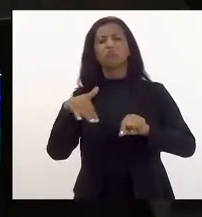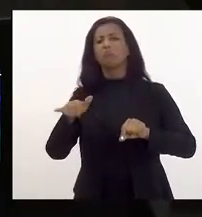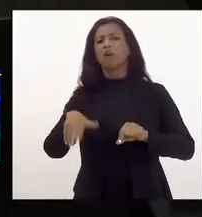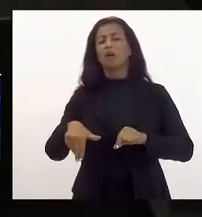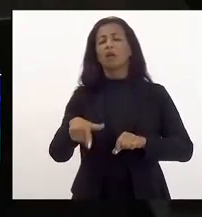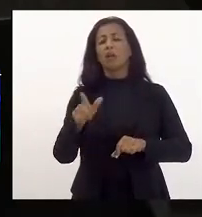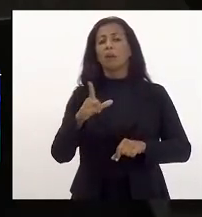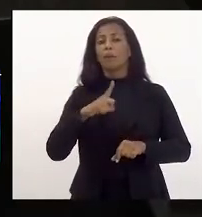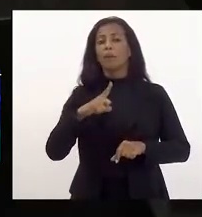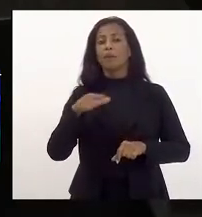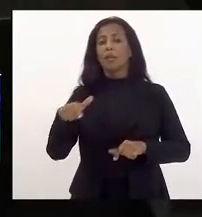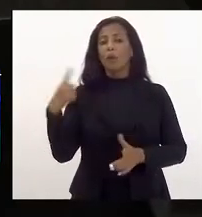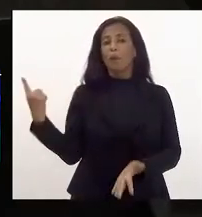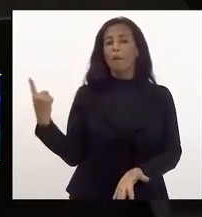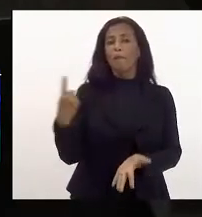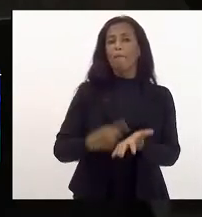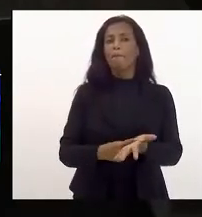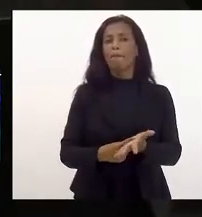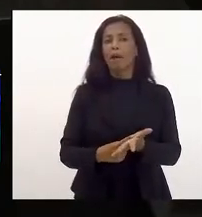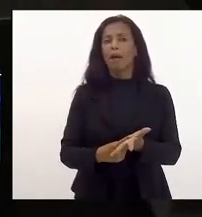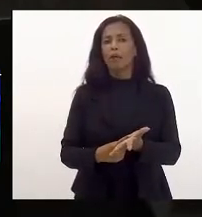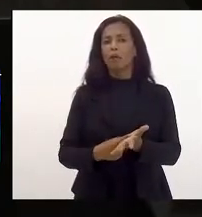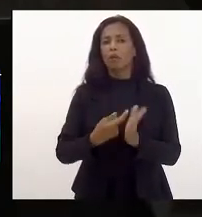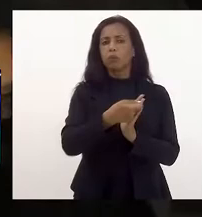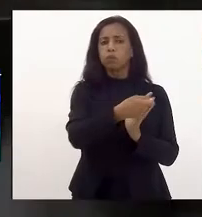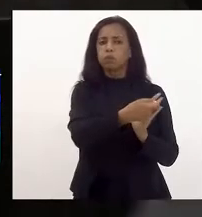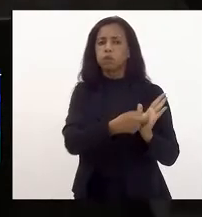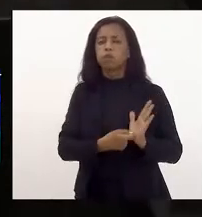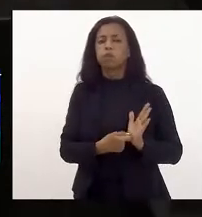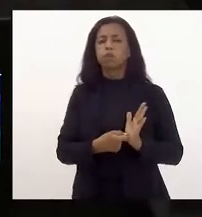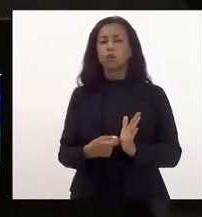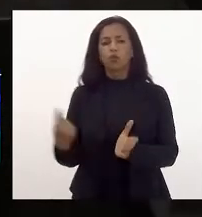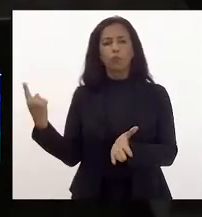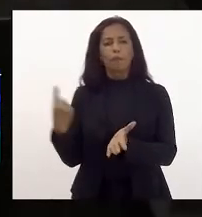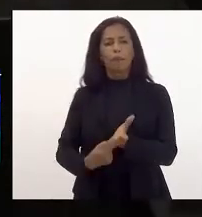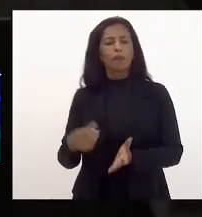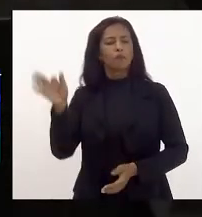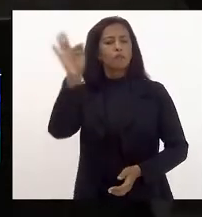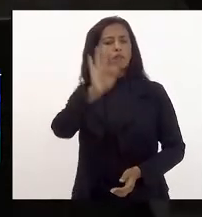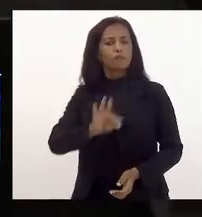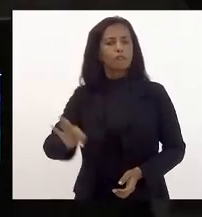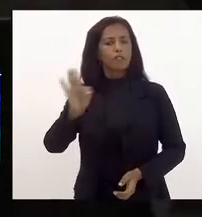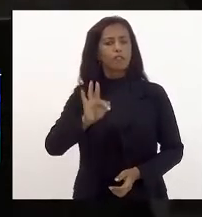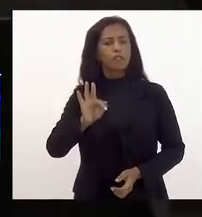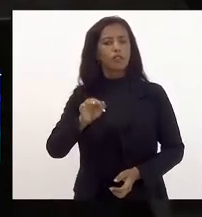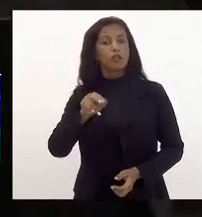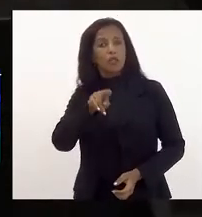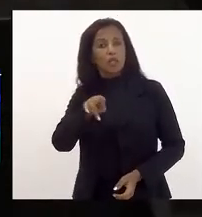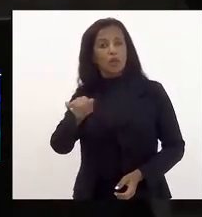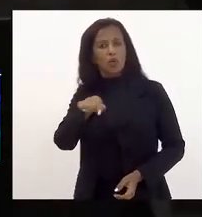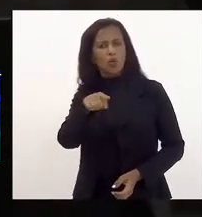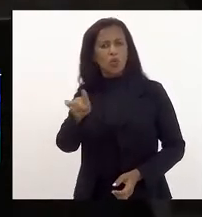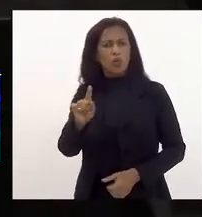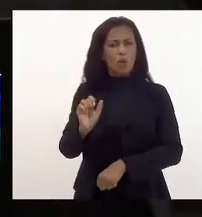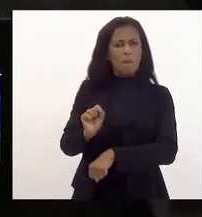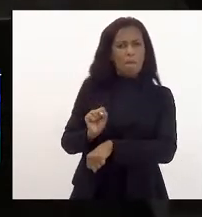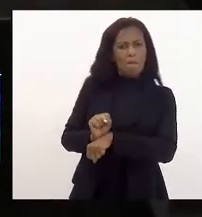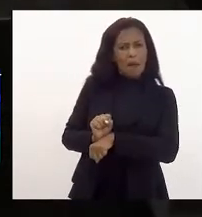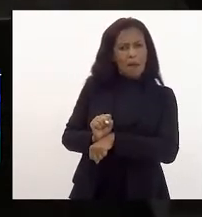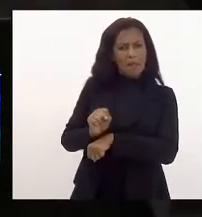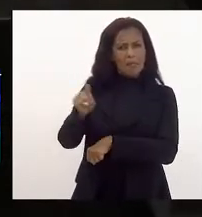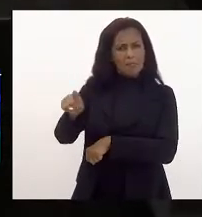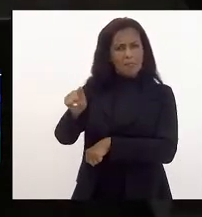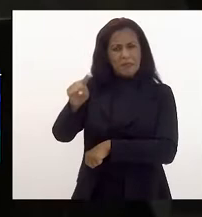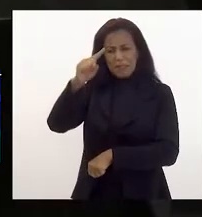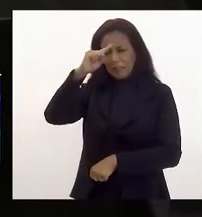tenha como dos marcos uma reescritura do pacto federativo e que a união deixe de ser algoz dos